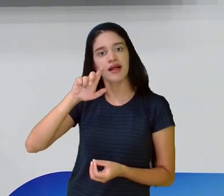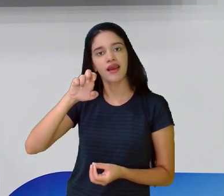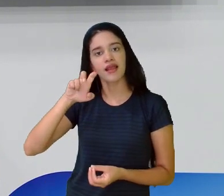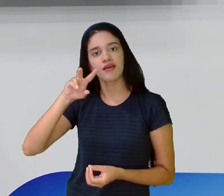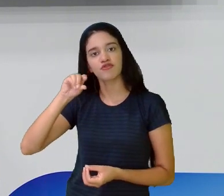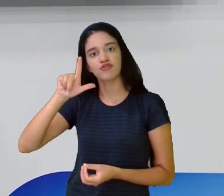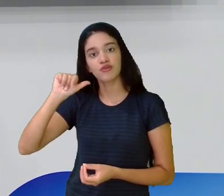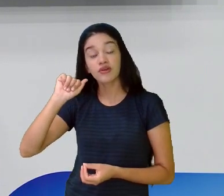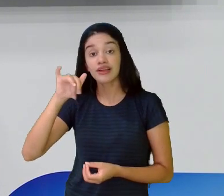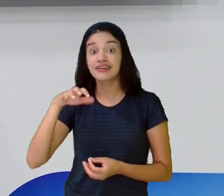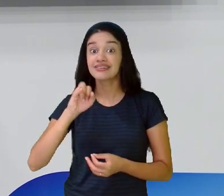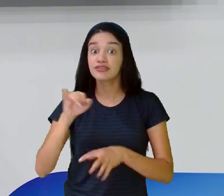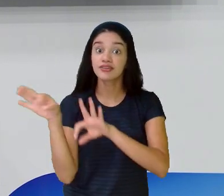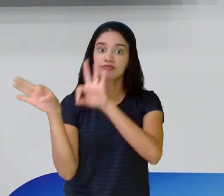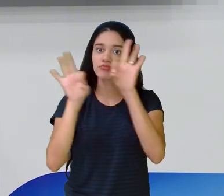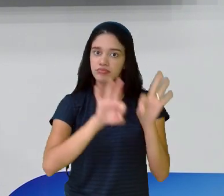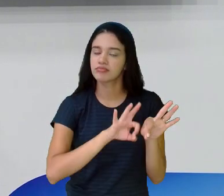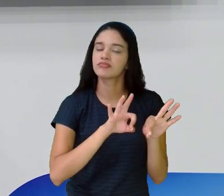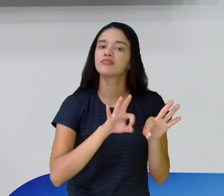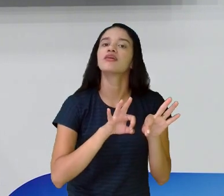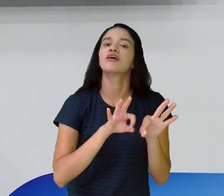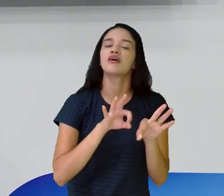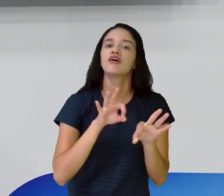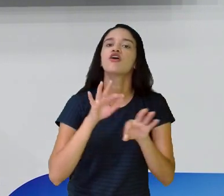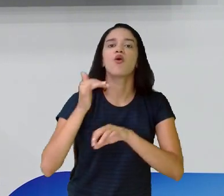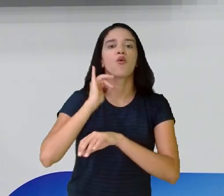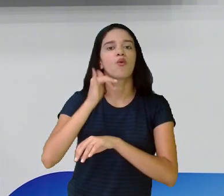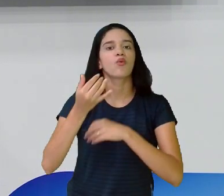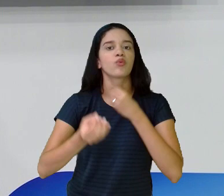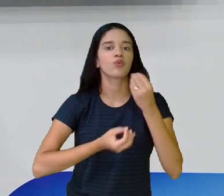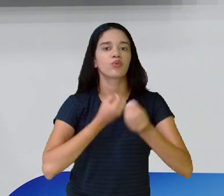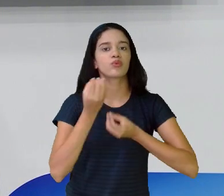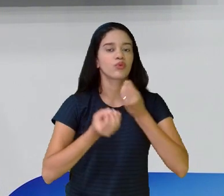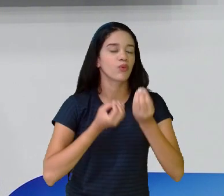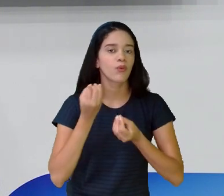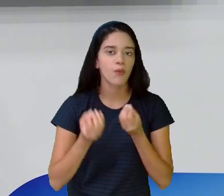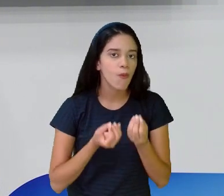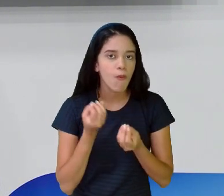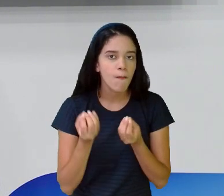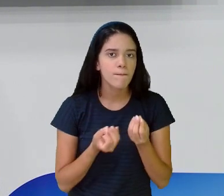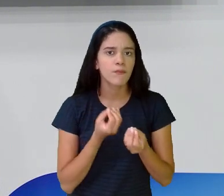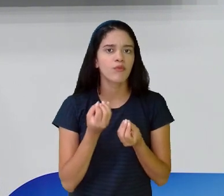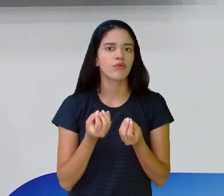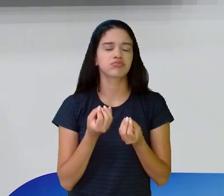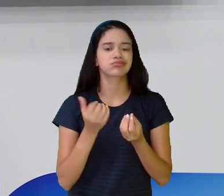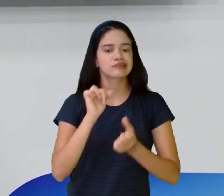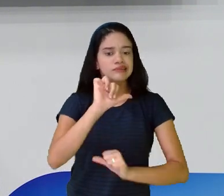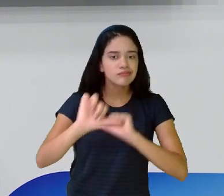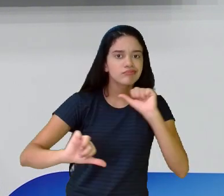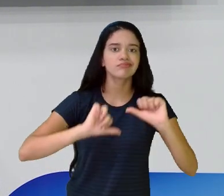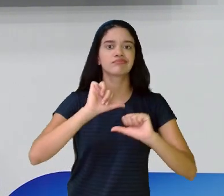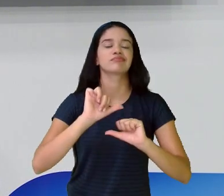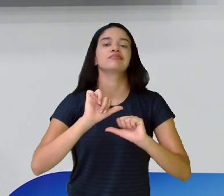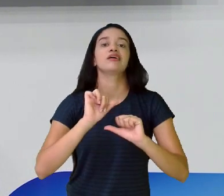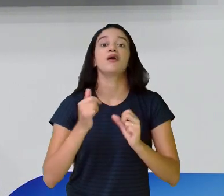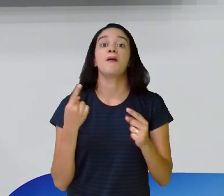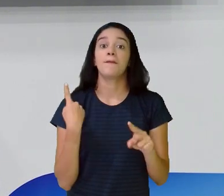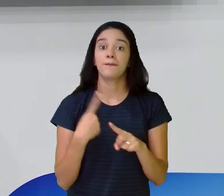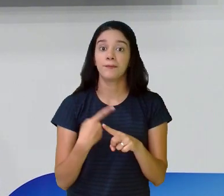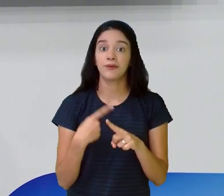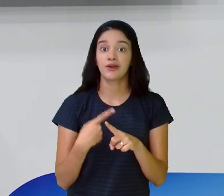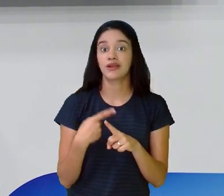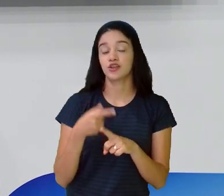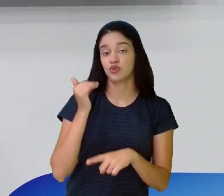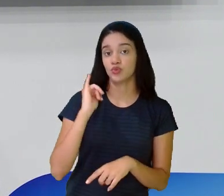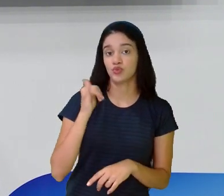Se você não assistiu, tiver a oportunidade, assista. Conta aí como ela chegou lá. Porque a Malévola, na história, nos